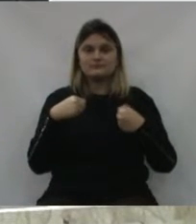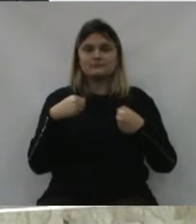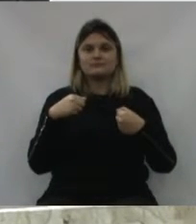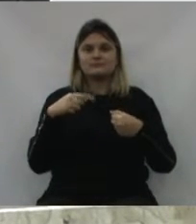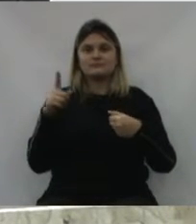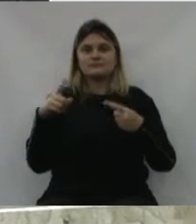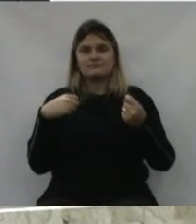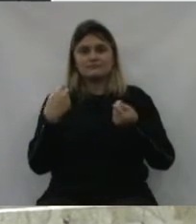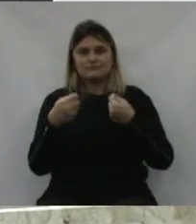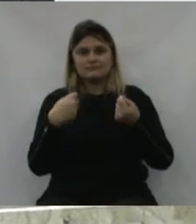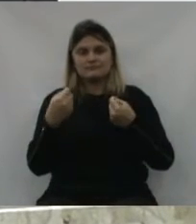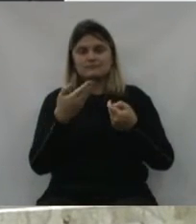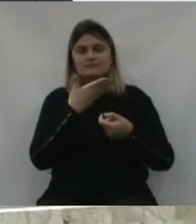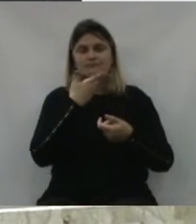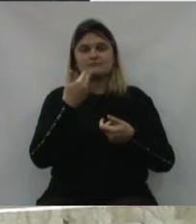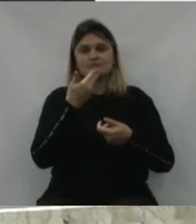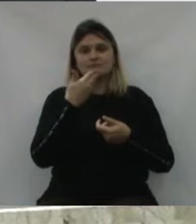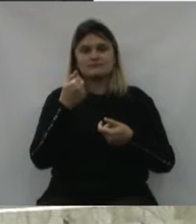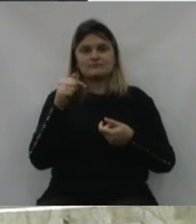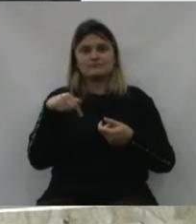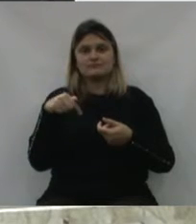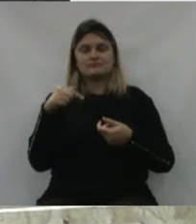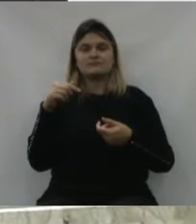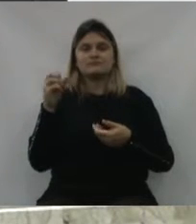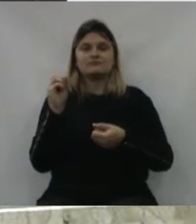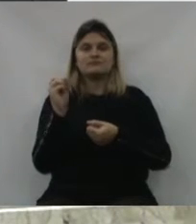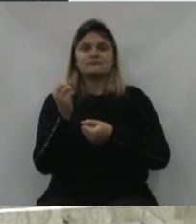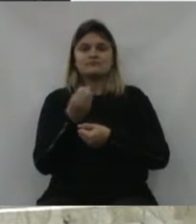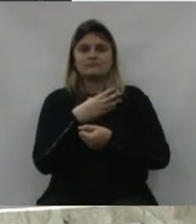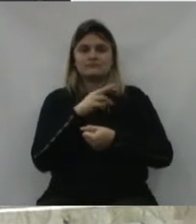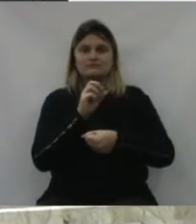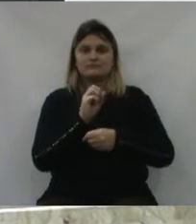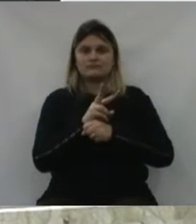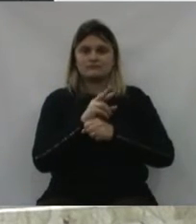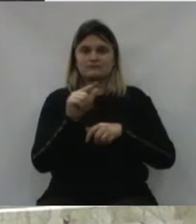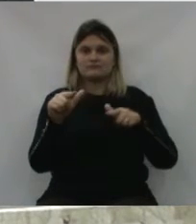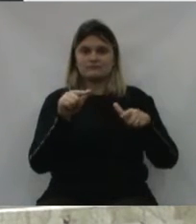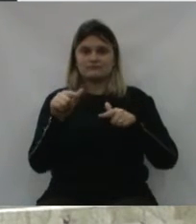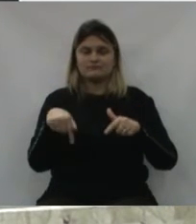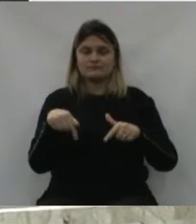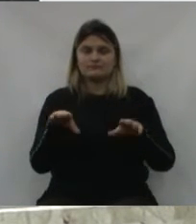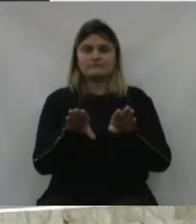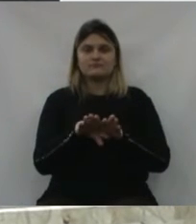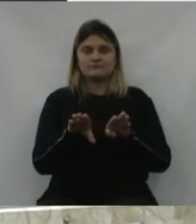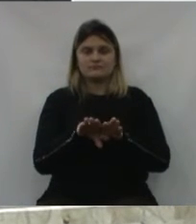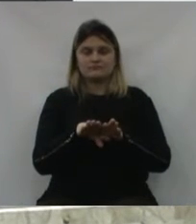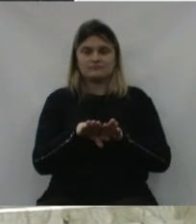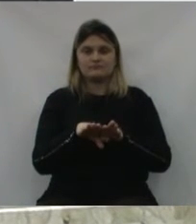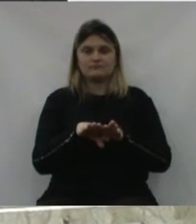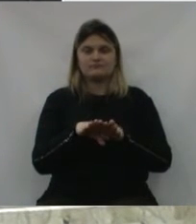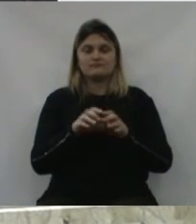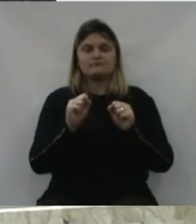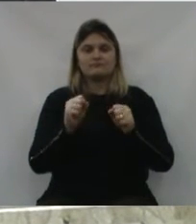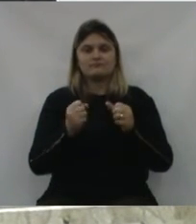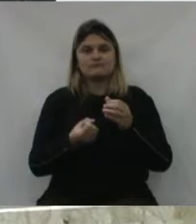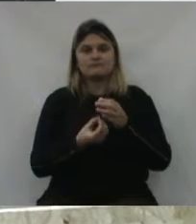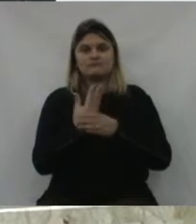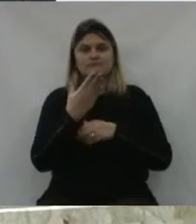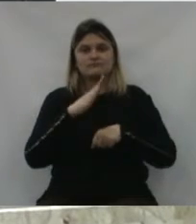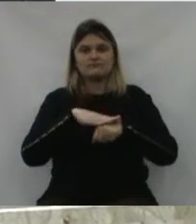mas precisamos da nossa economia melhorar para a empregabilidade de União da Vitória e região também